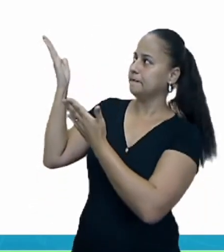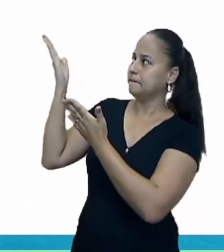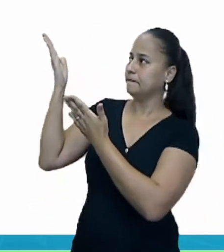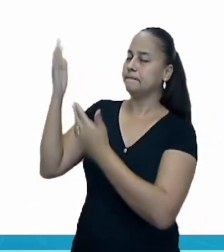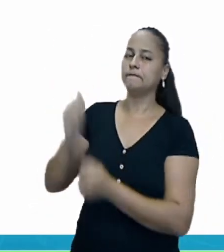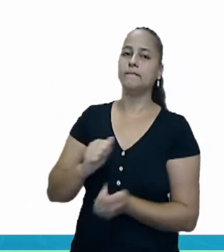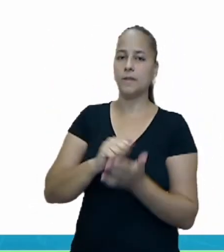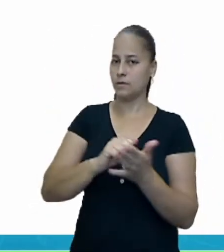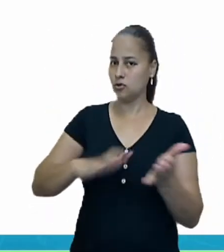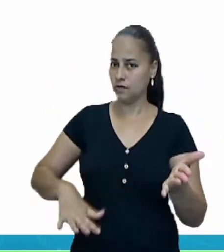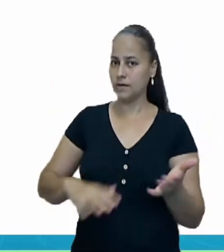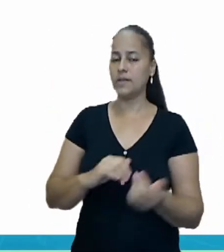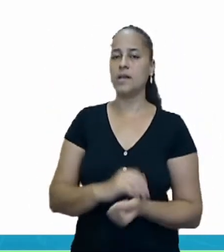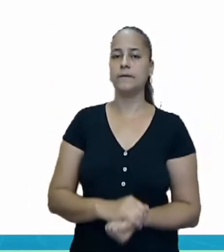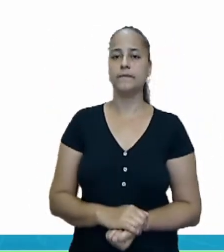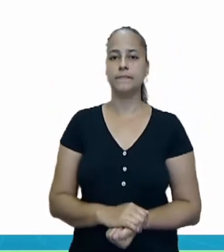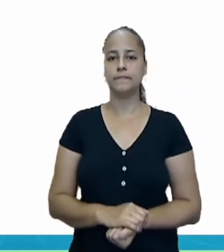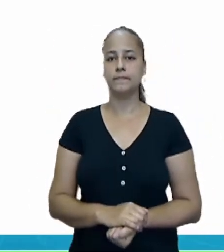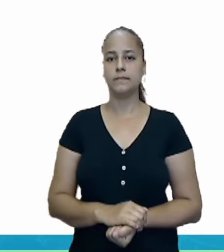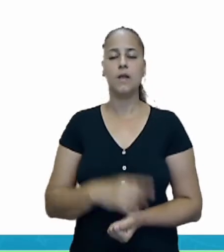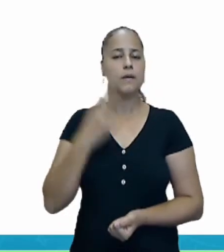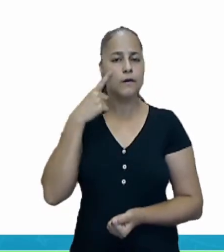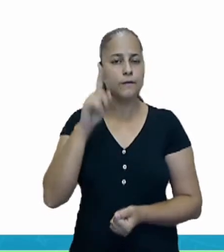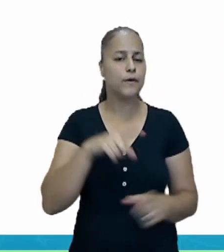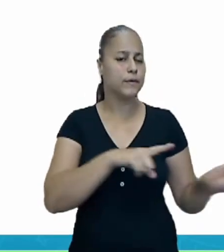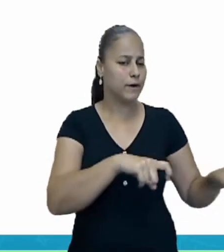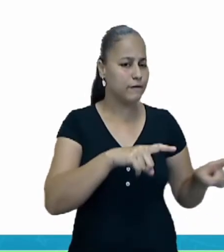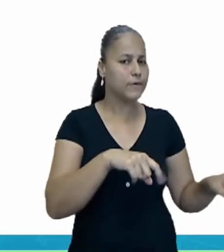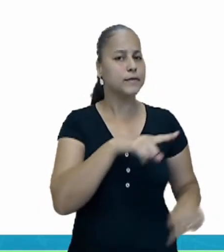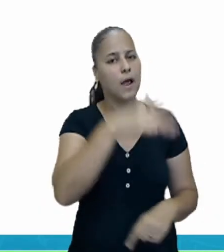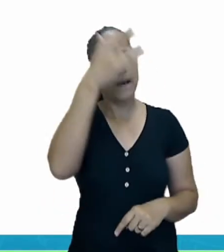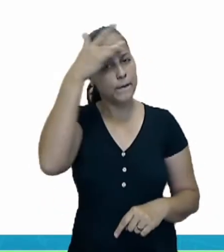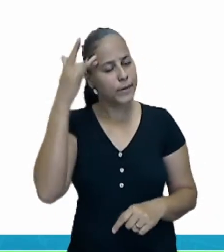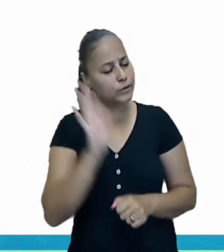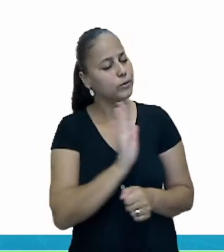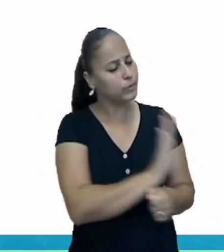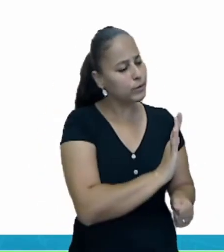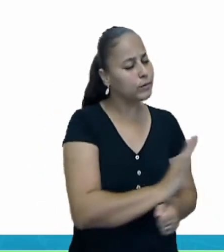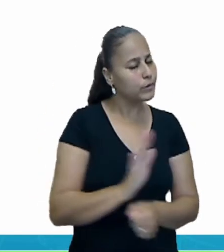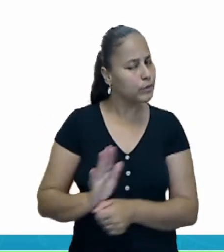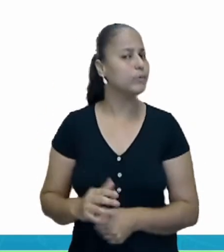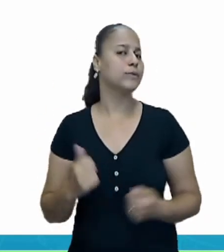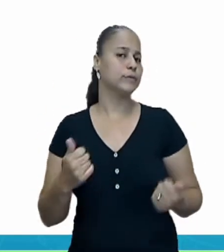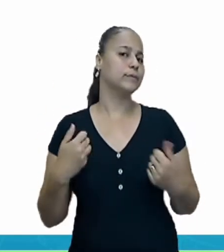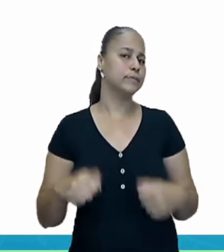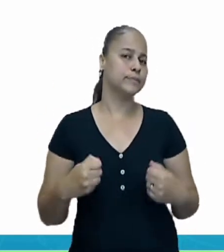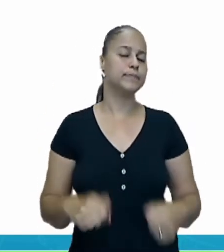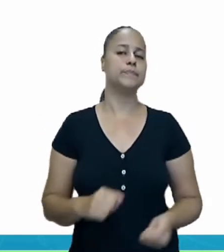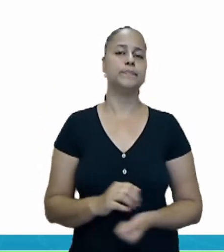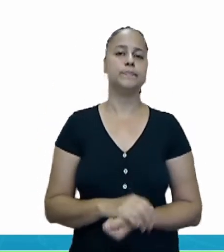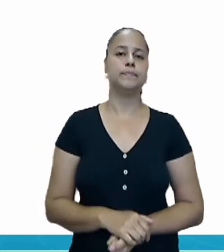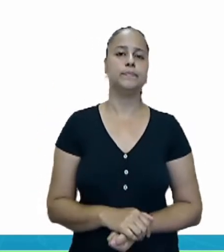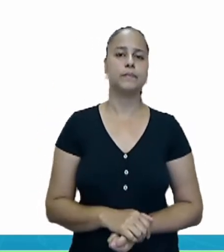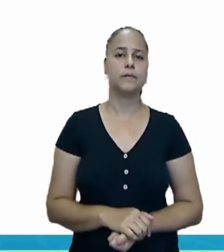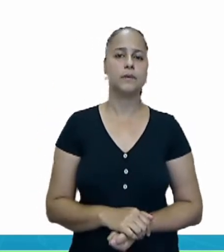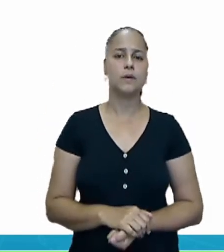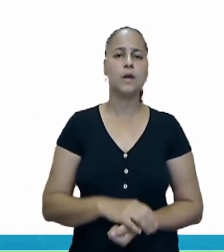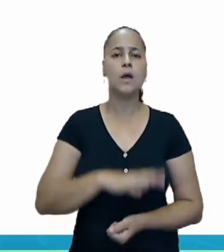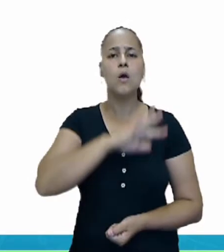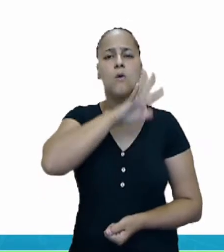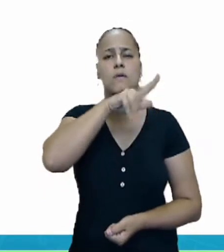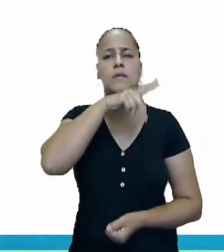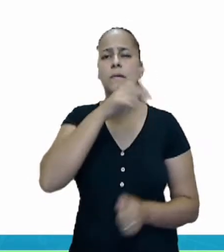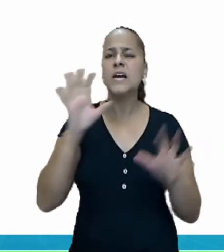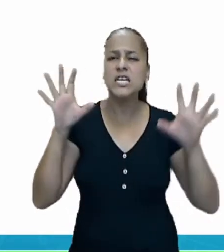intervenção do ser humano com o cuidado com os animais domésticos. Os animais